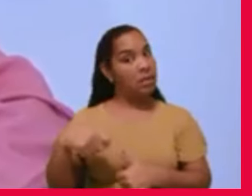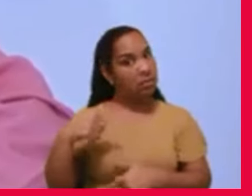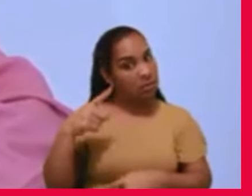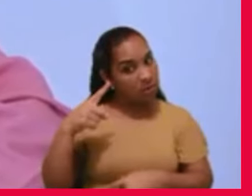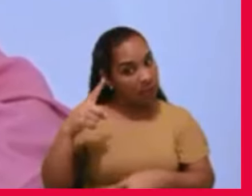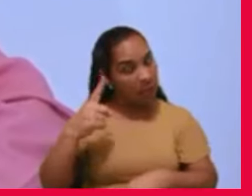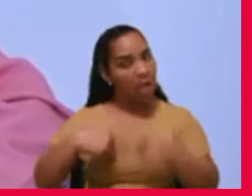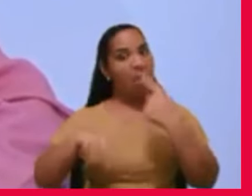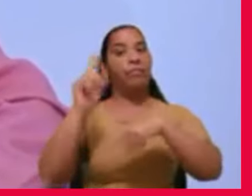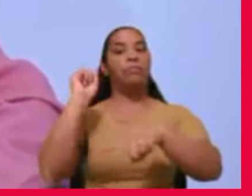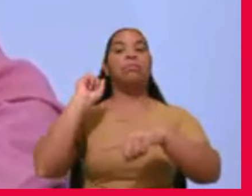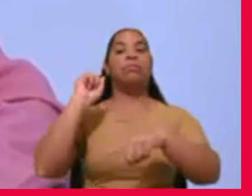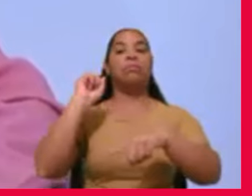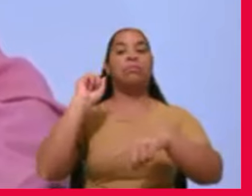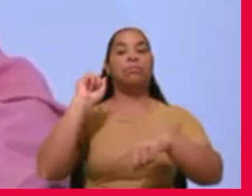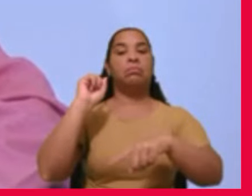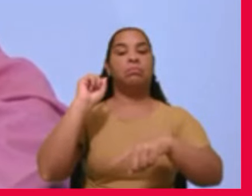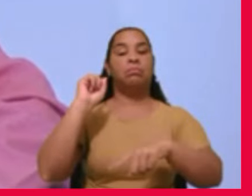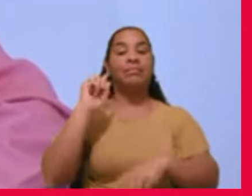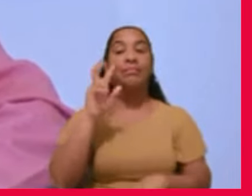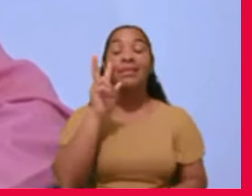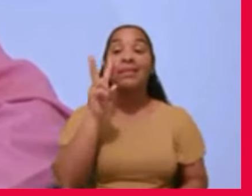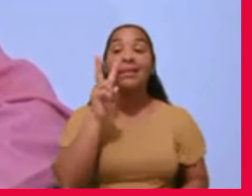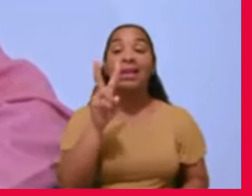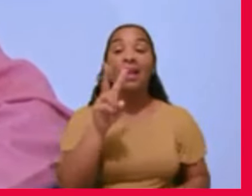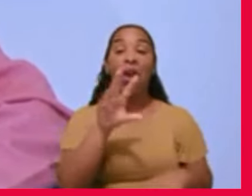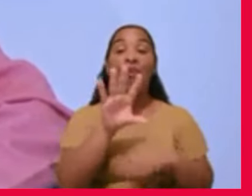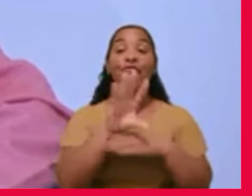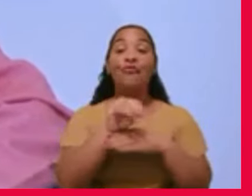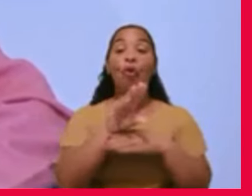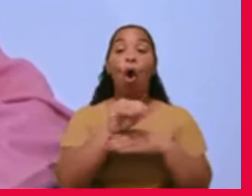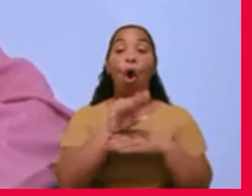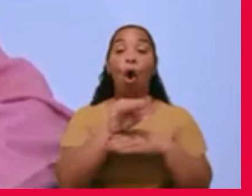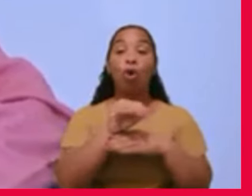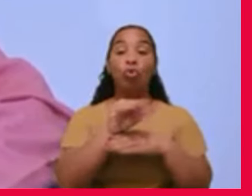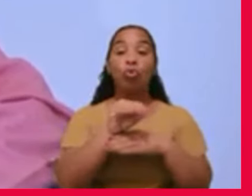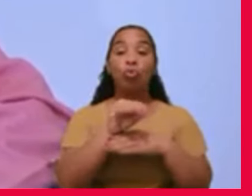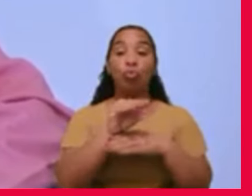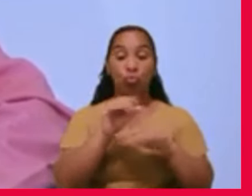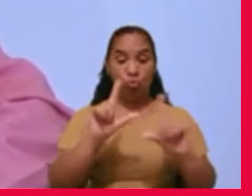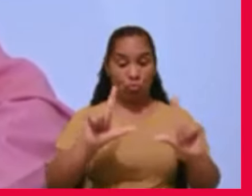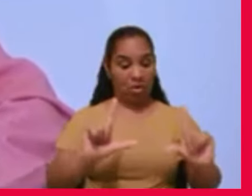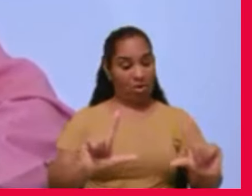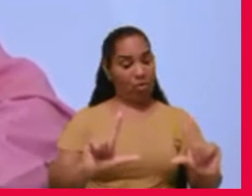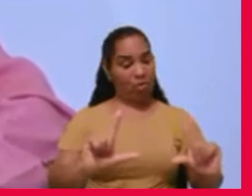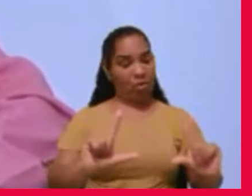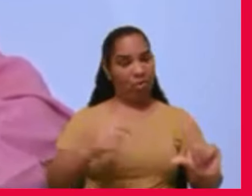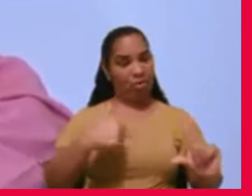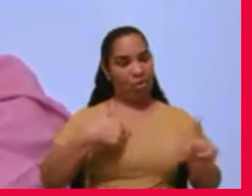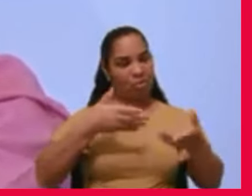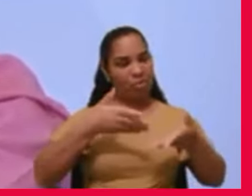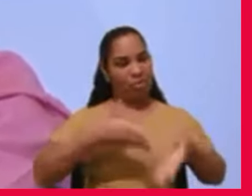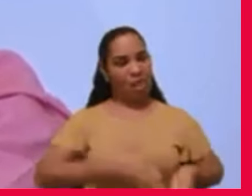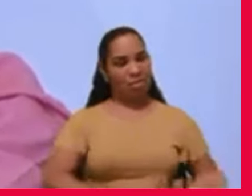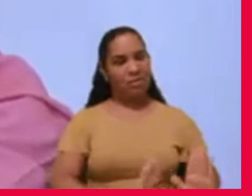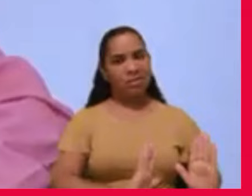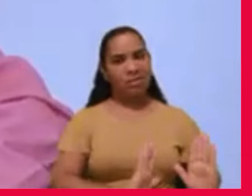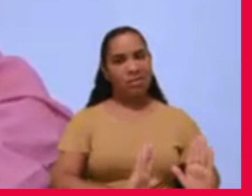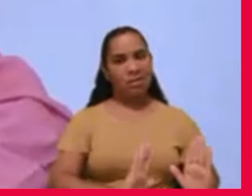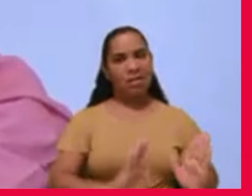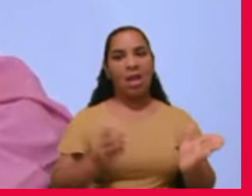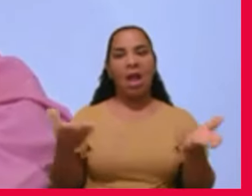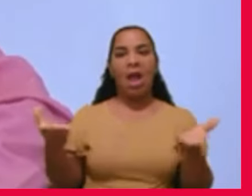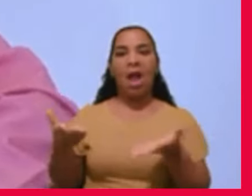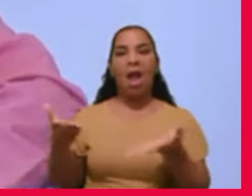estive olhando umas fotografias do ano que eu nasci, e estive olhando fotografias equivalentes da